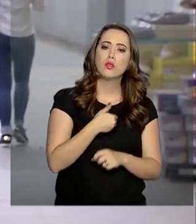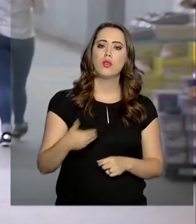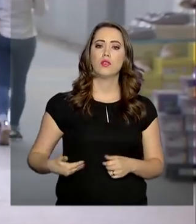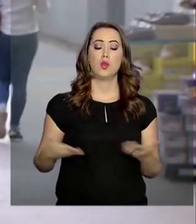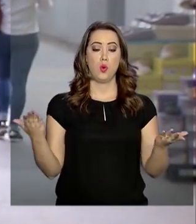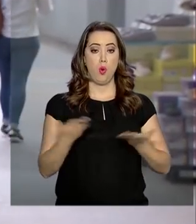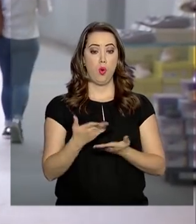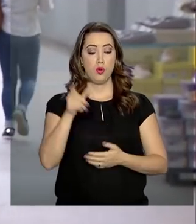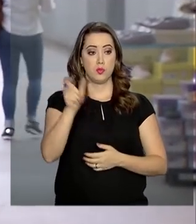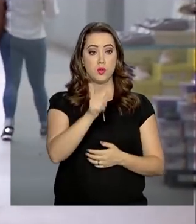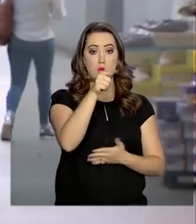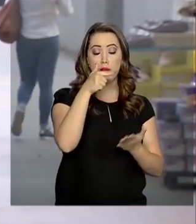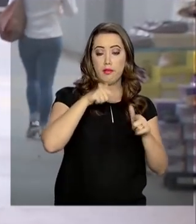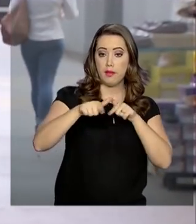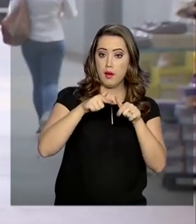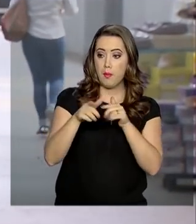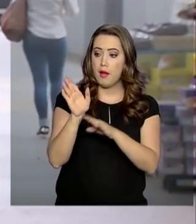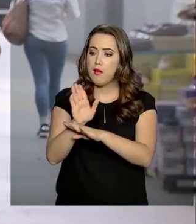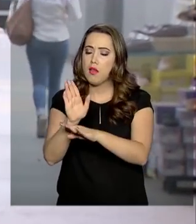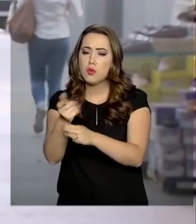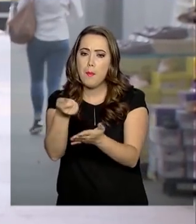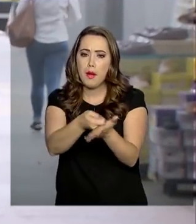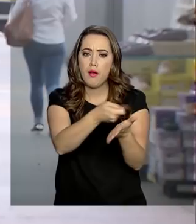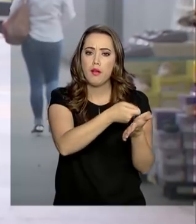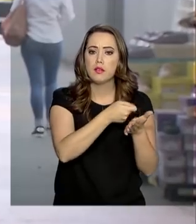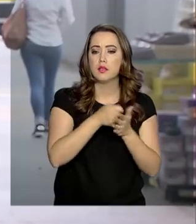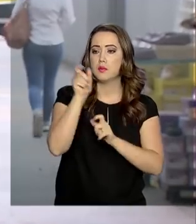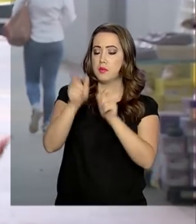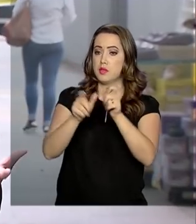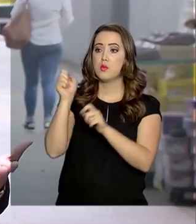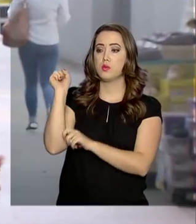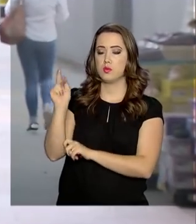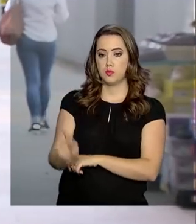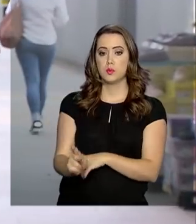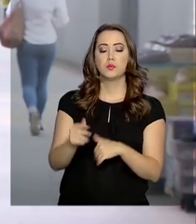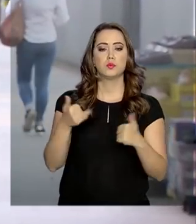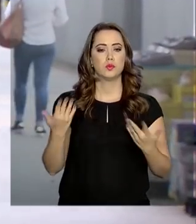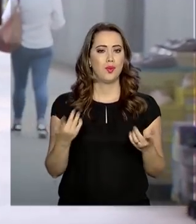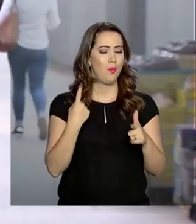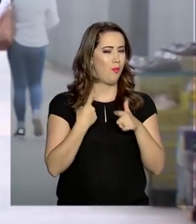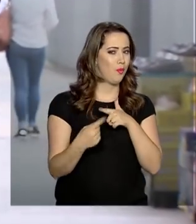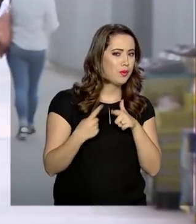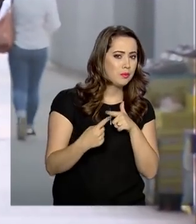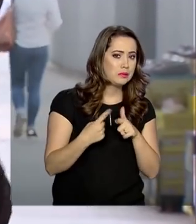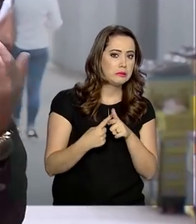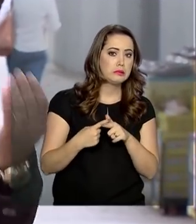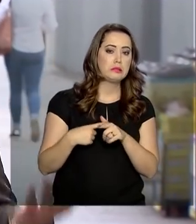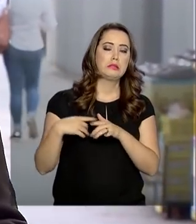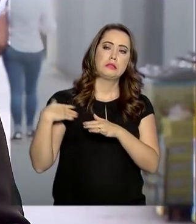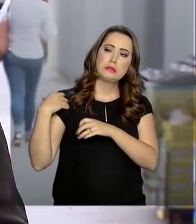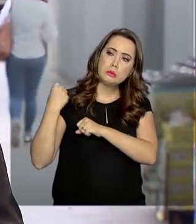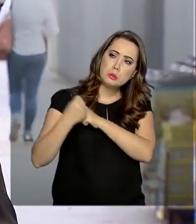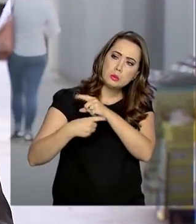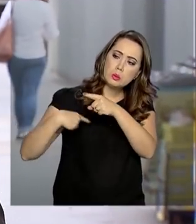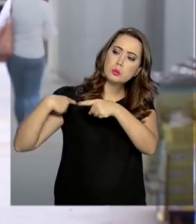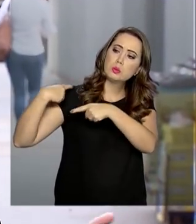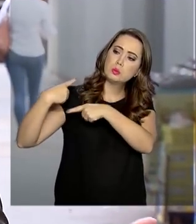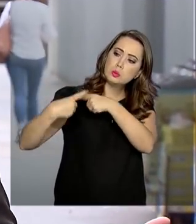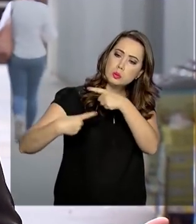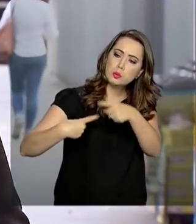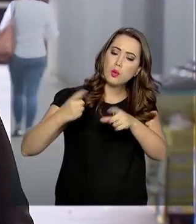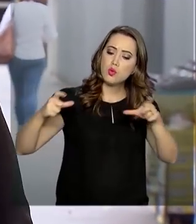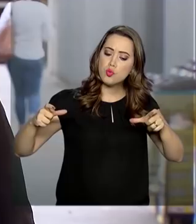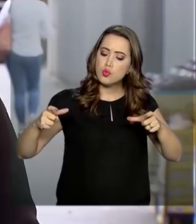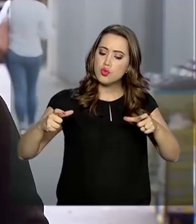trabalha e contribui com a Previdência ajuda a pagar o benefício de quem está aposentado. O problema é que com os anos diminui o número de jovens